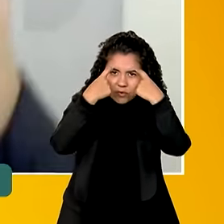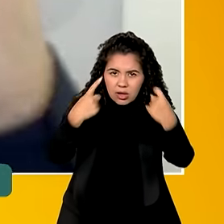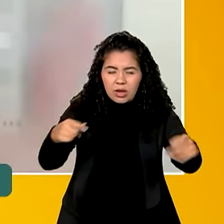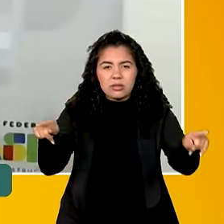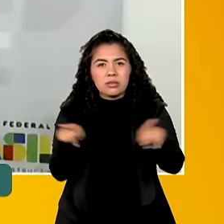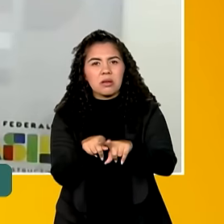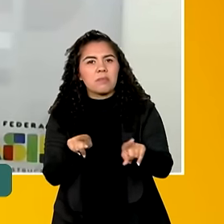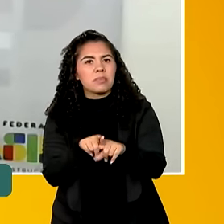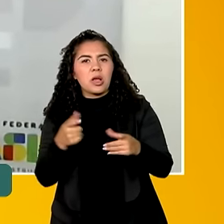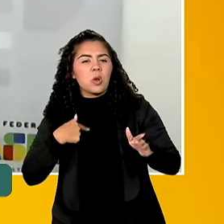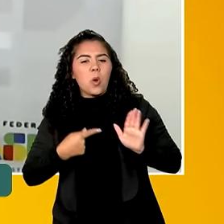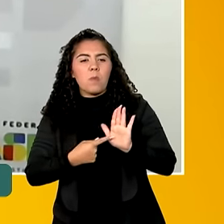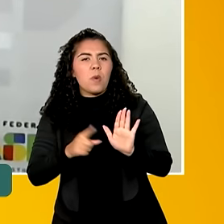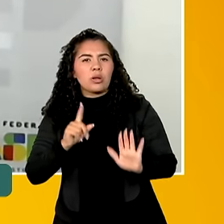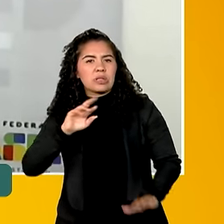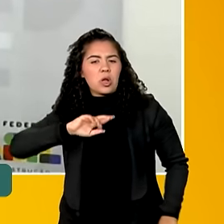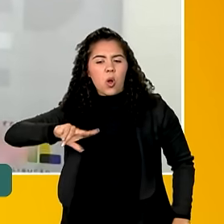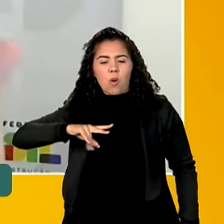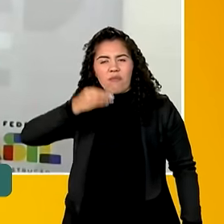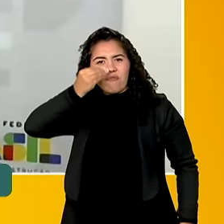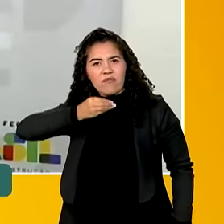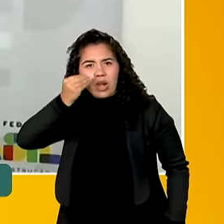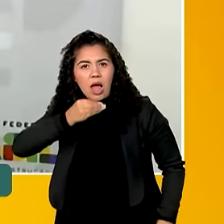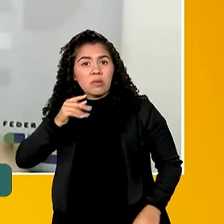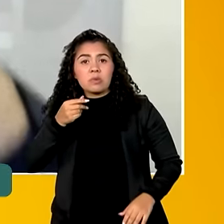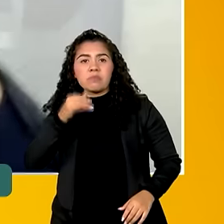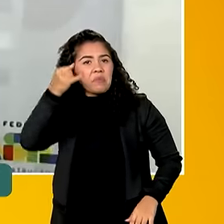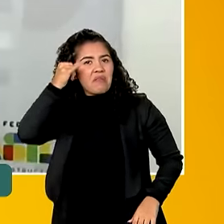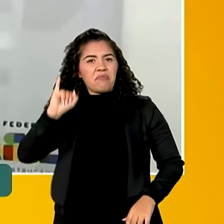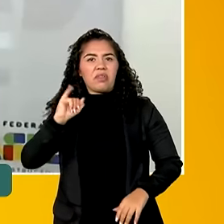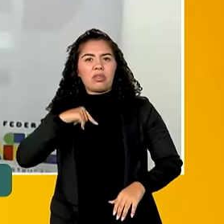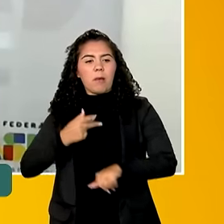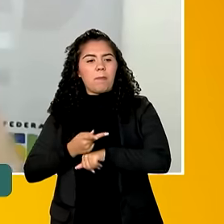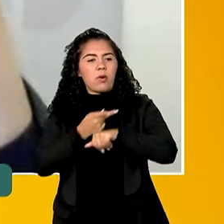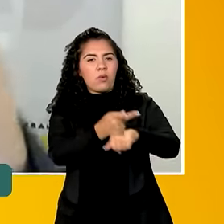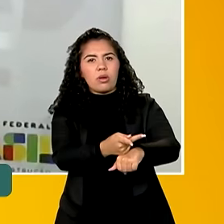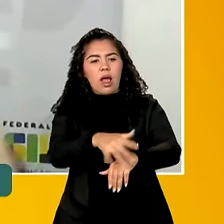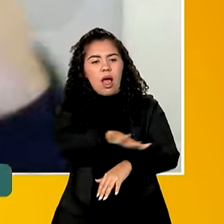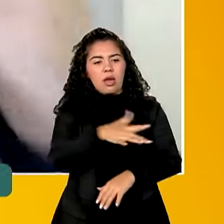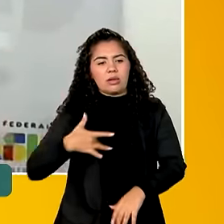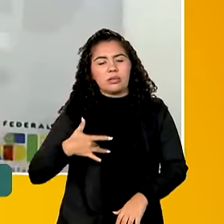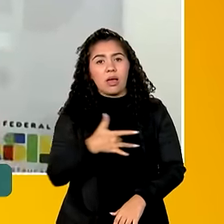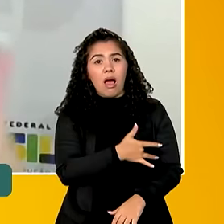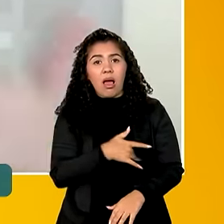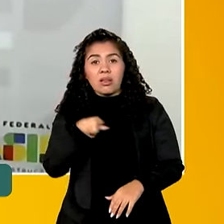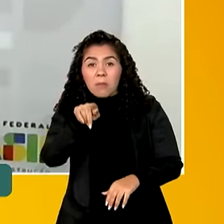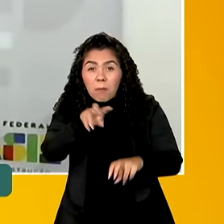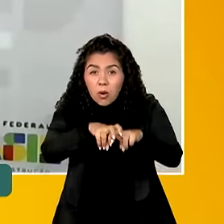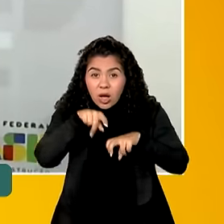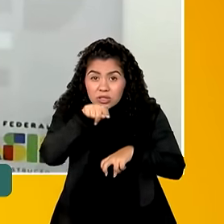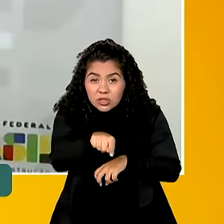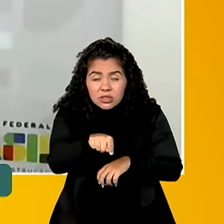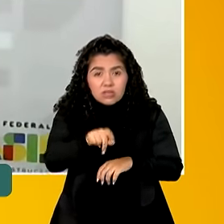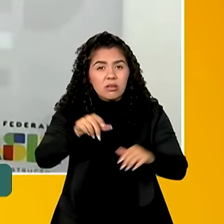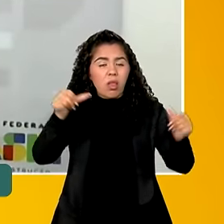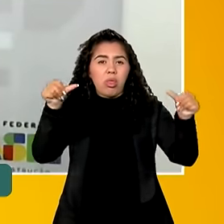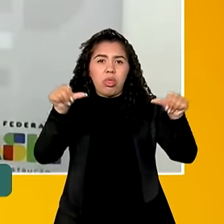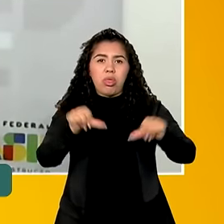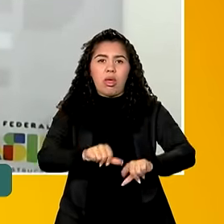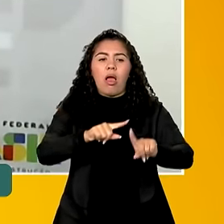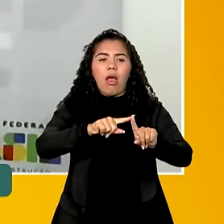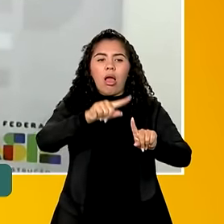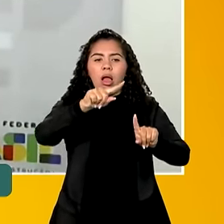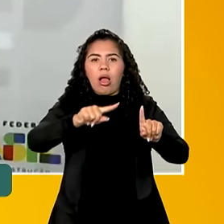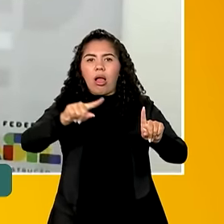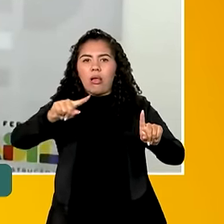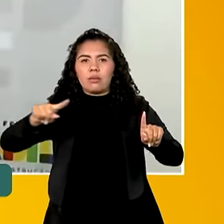vulnerabilidade, a não procurar os serviços de saúde e com isso a gente acaba tendo piores indicadores de saúde, por exemplo,